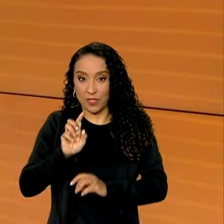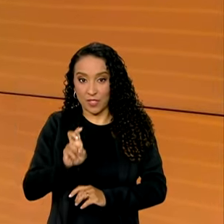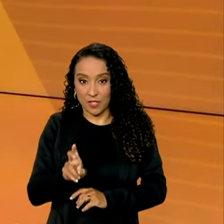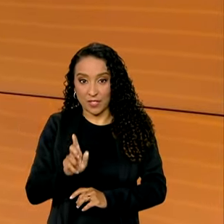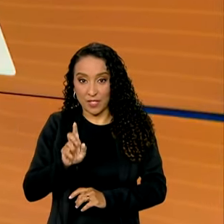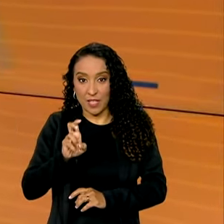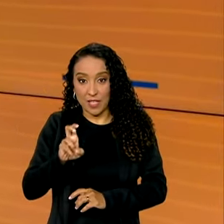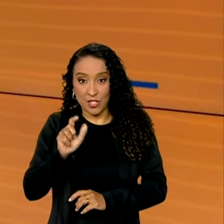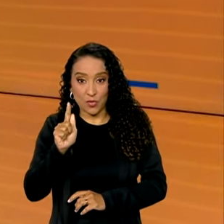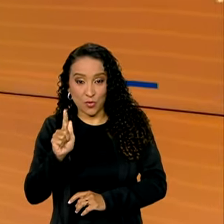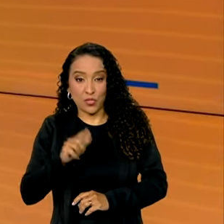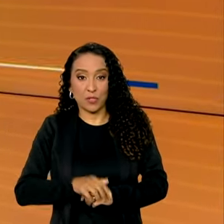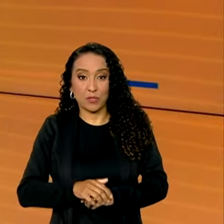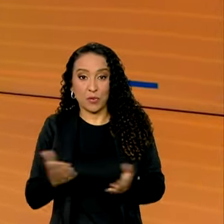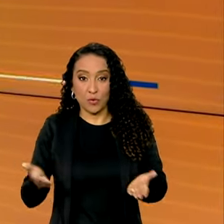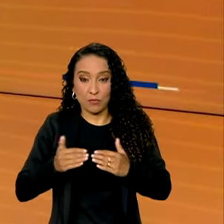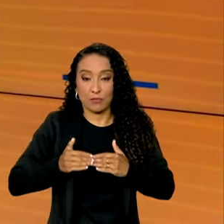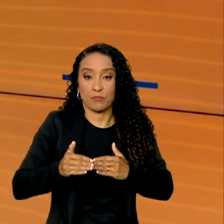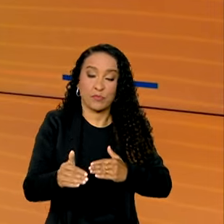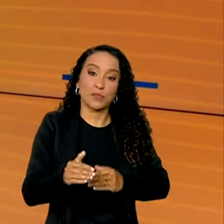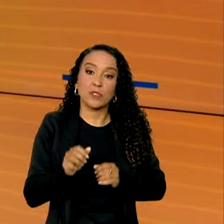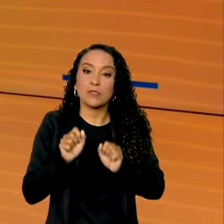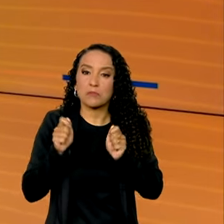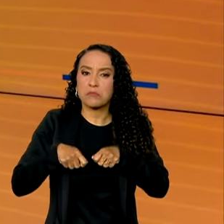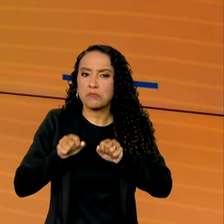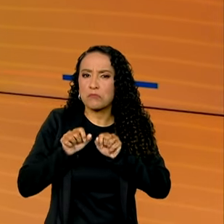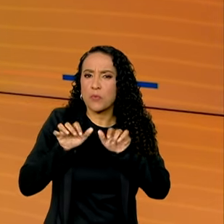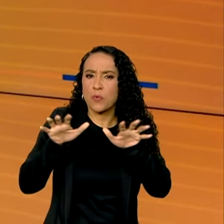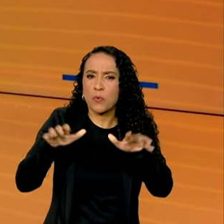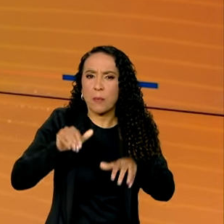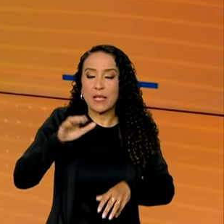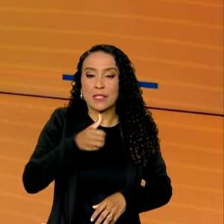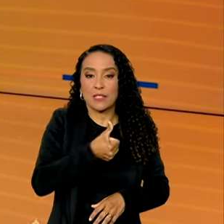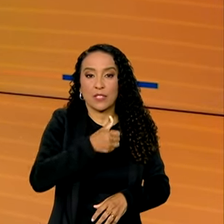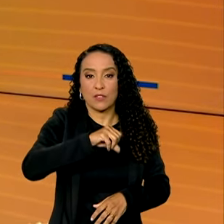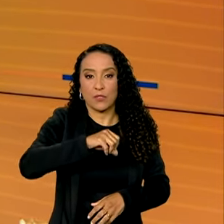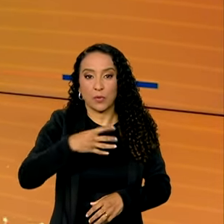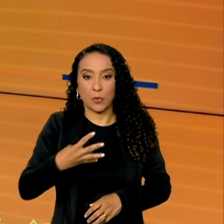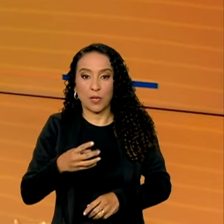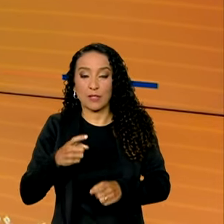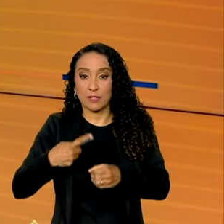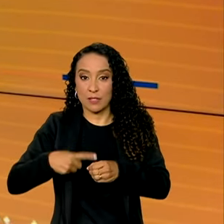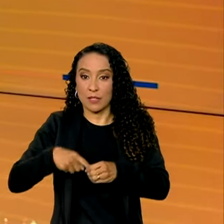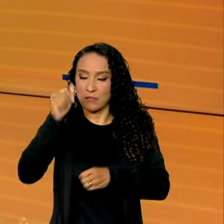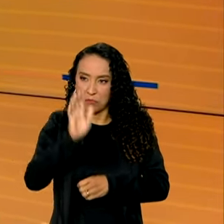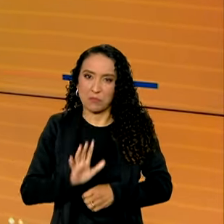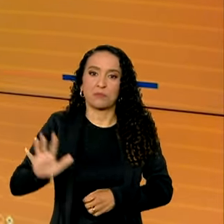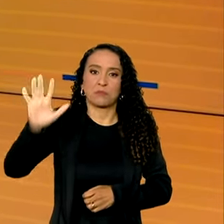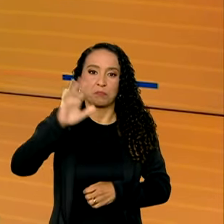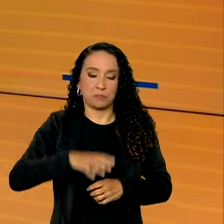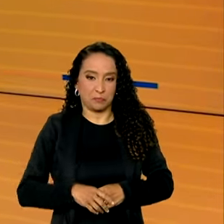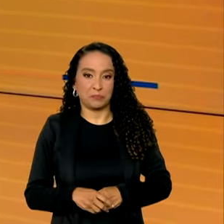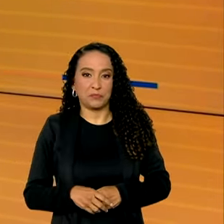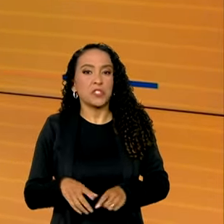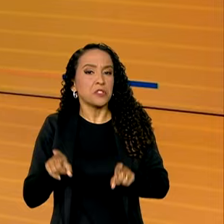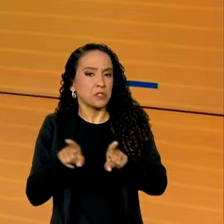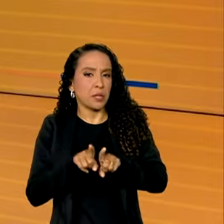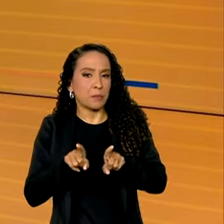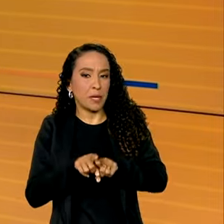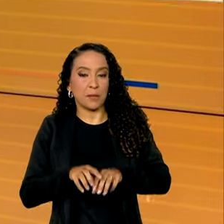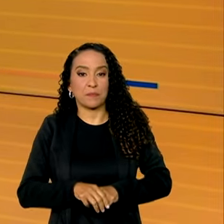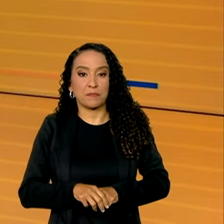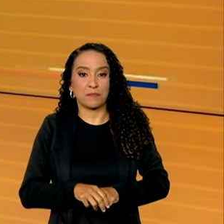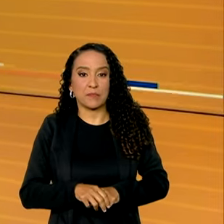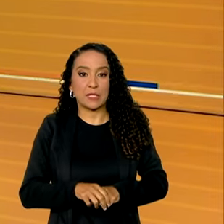Tecnologia 5G. A partir de hoje, o sinal poderá chegar a mais 194 cidades de todo o país. E veja